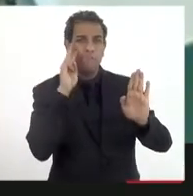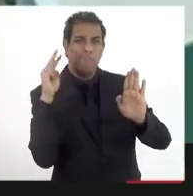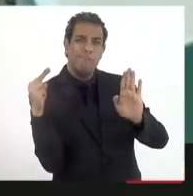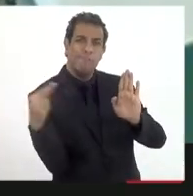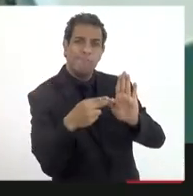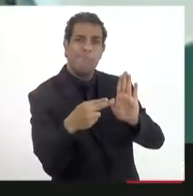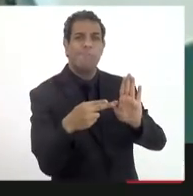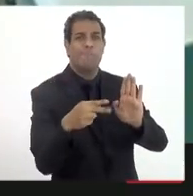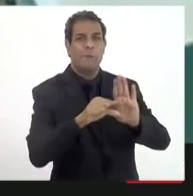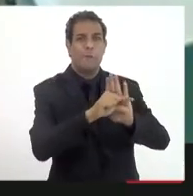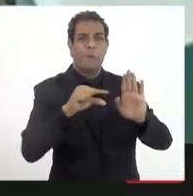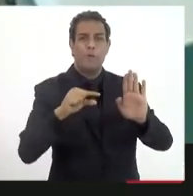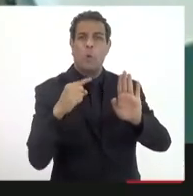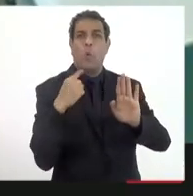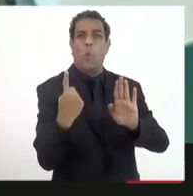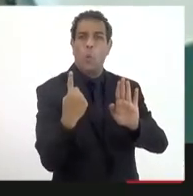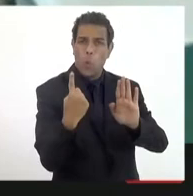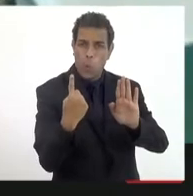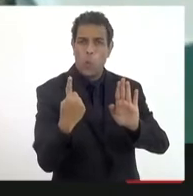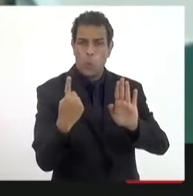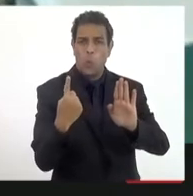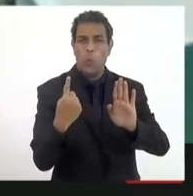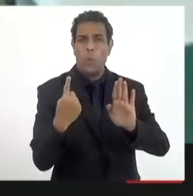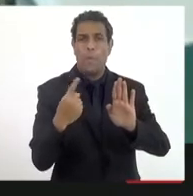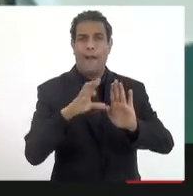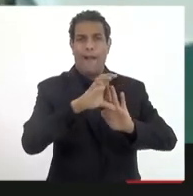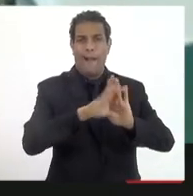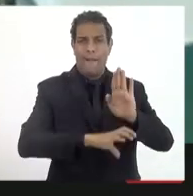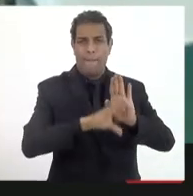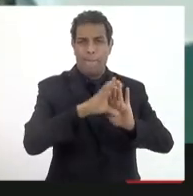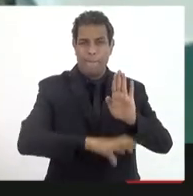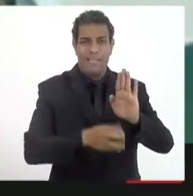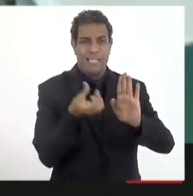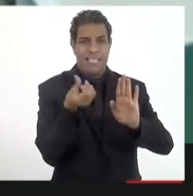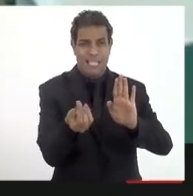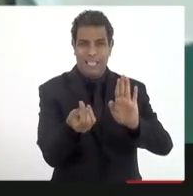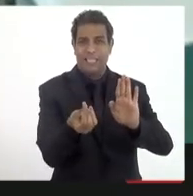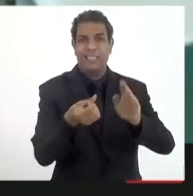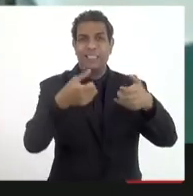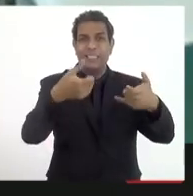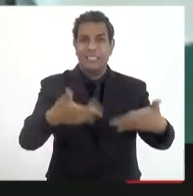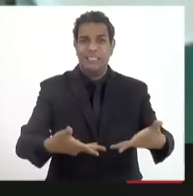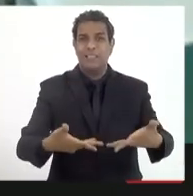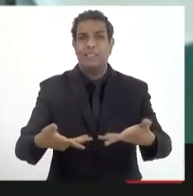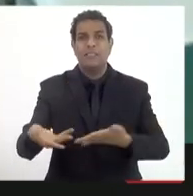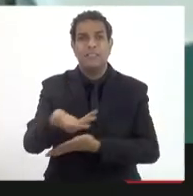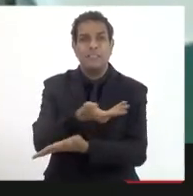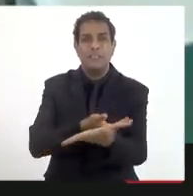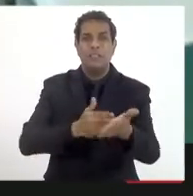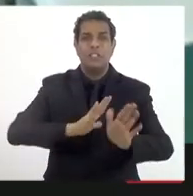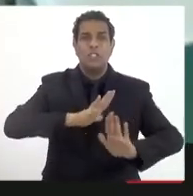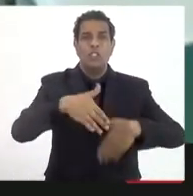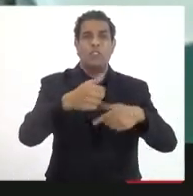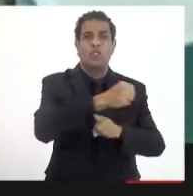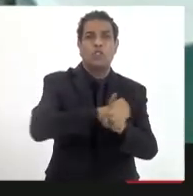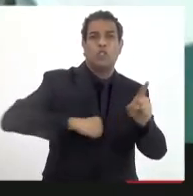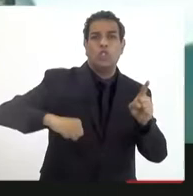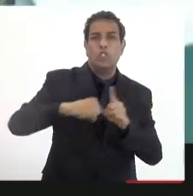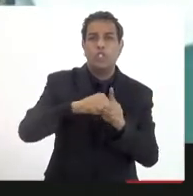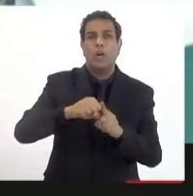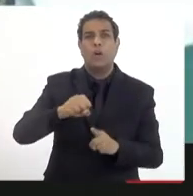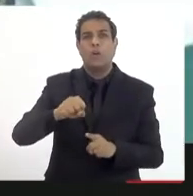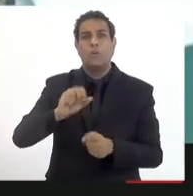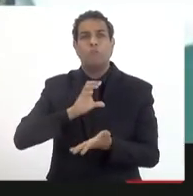no artigo primeiro, parágrafo sexto, financiar o desenvolvimento social e econômico do Rio de Janeiro.